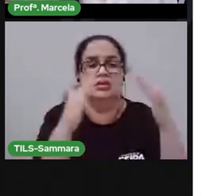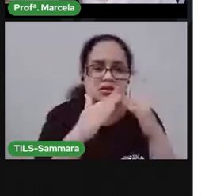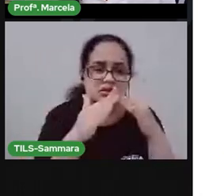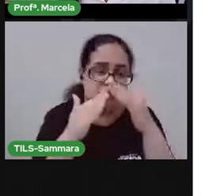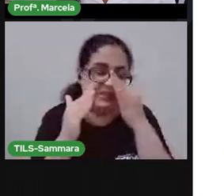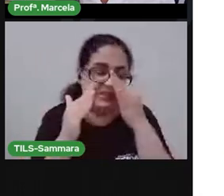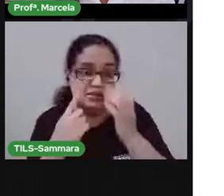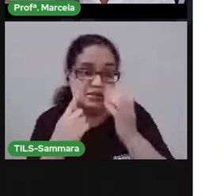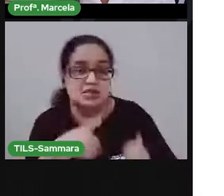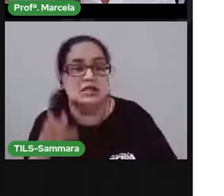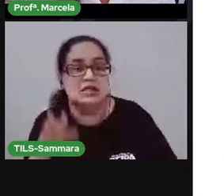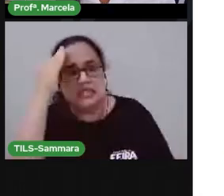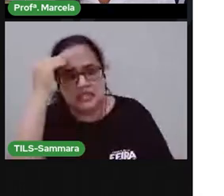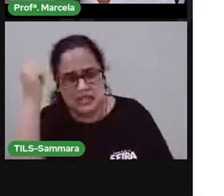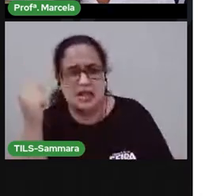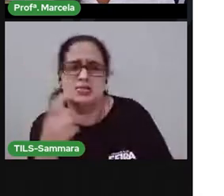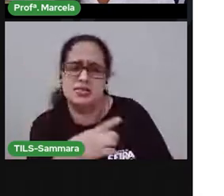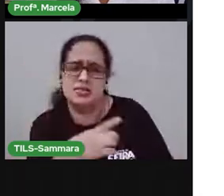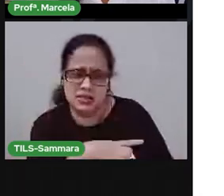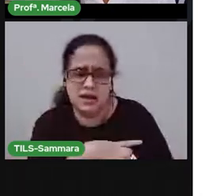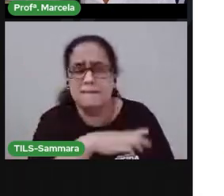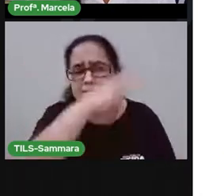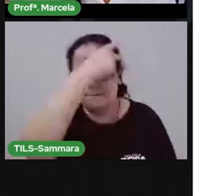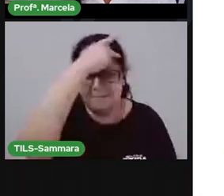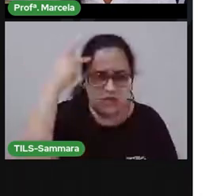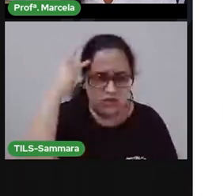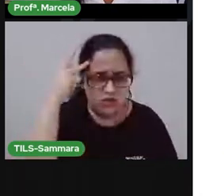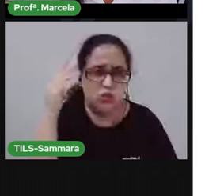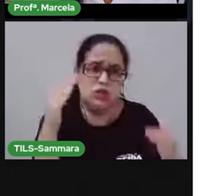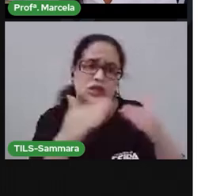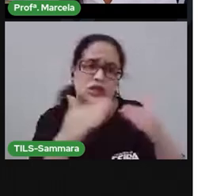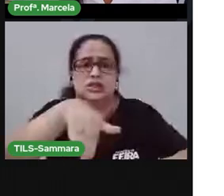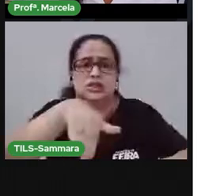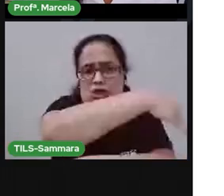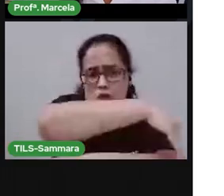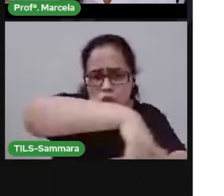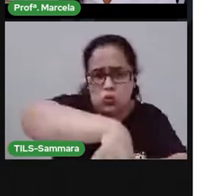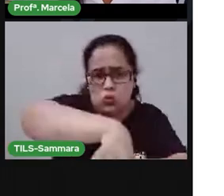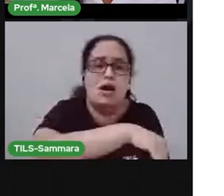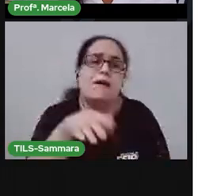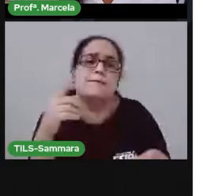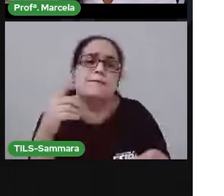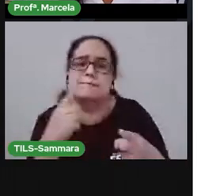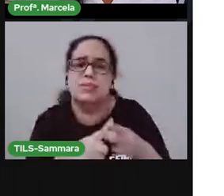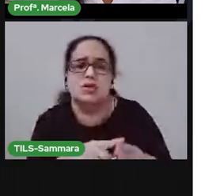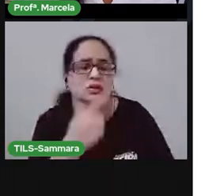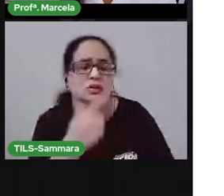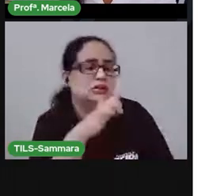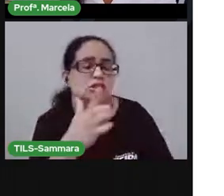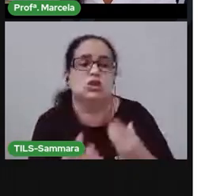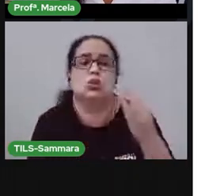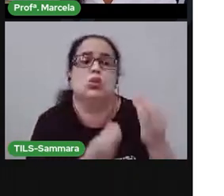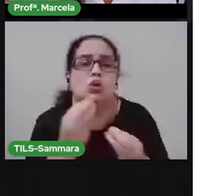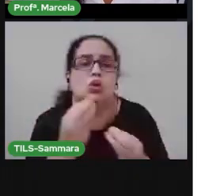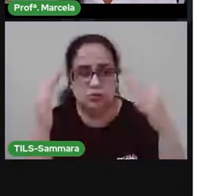Vocês sabiam que tem pessoas que moram na rua porque elas não têm onde morar?